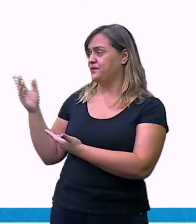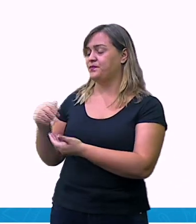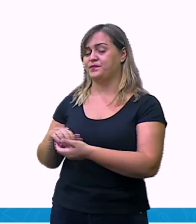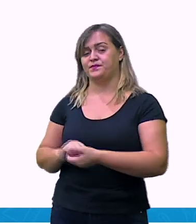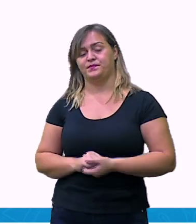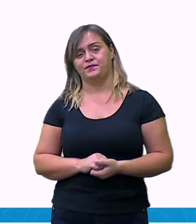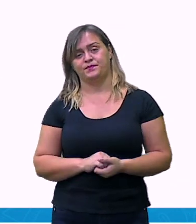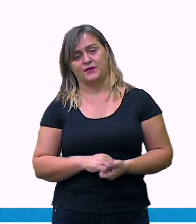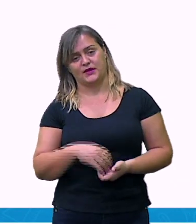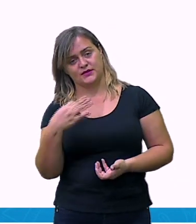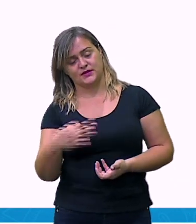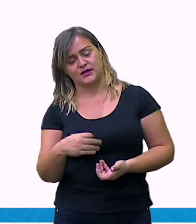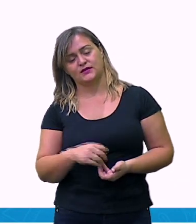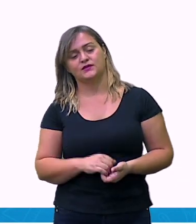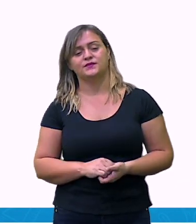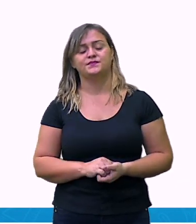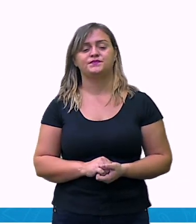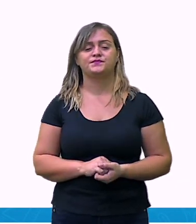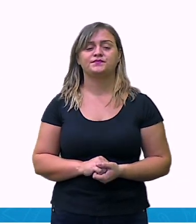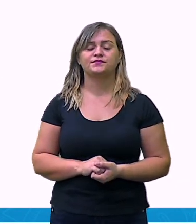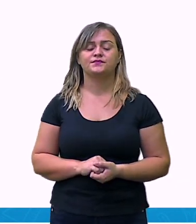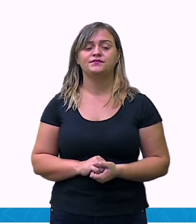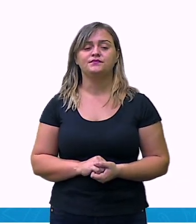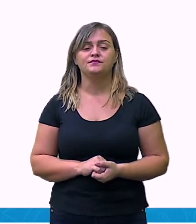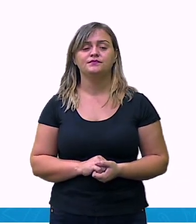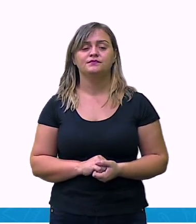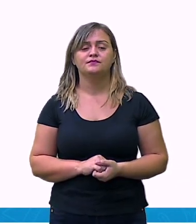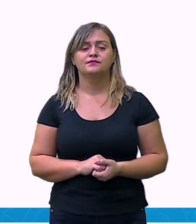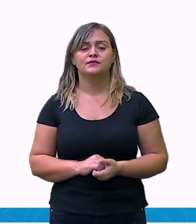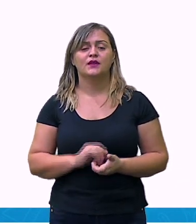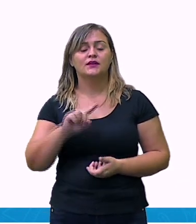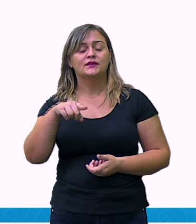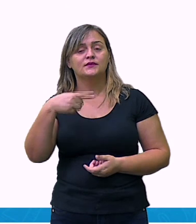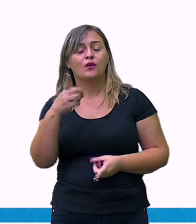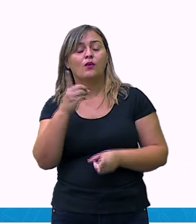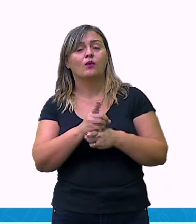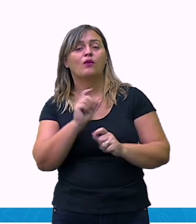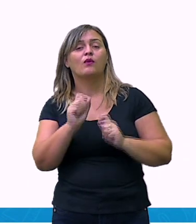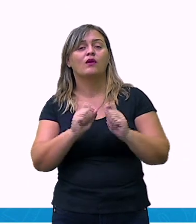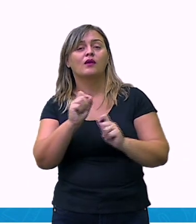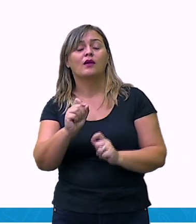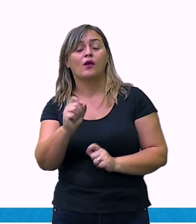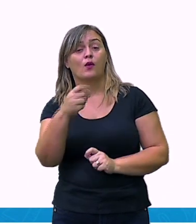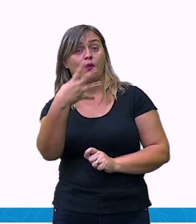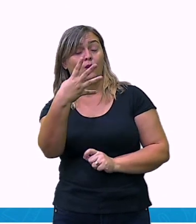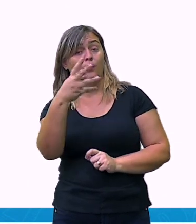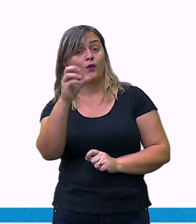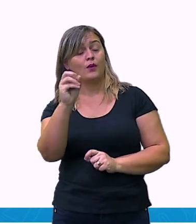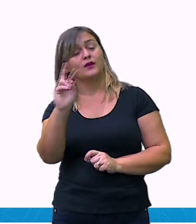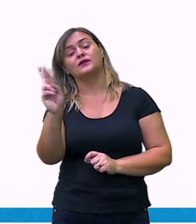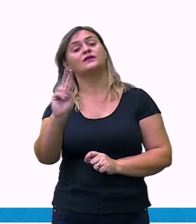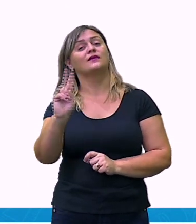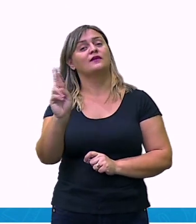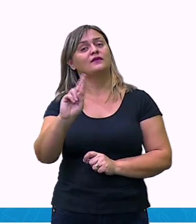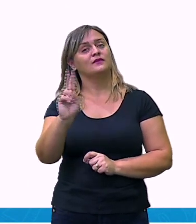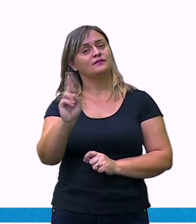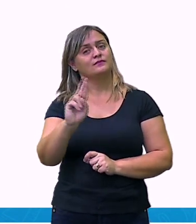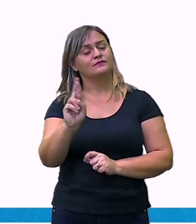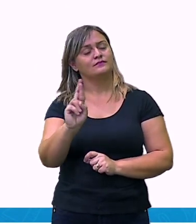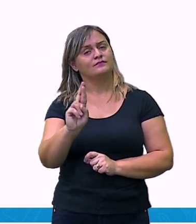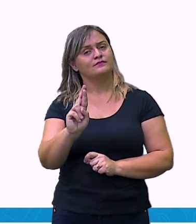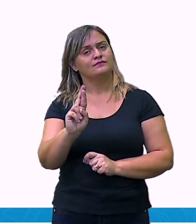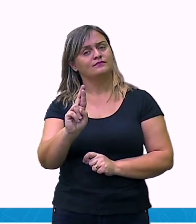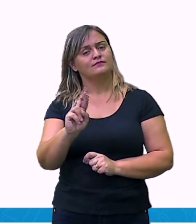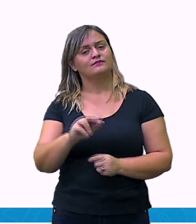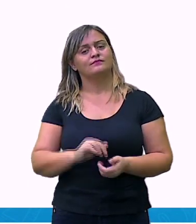Isso. Então, vou pegar aqui o resultado, vou dividir, vou chegar ao resultado de quarenta reais. Agora, olha que interessante,